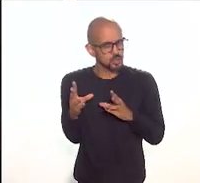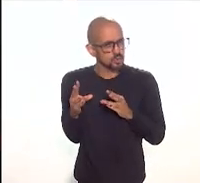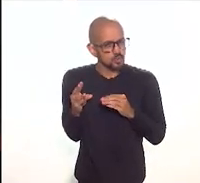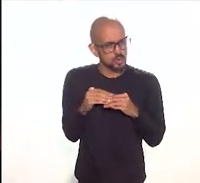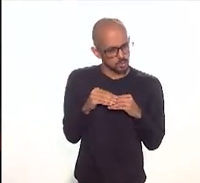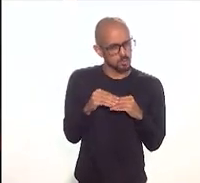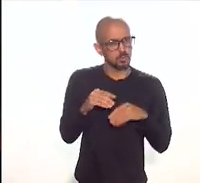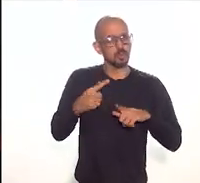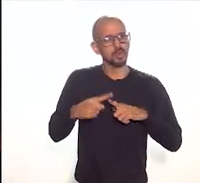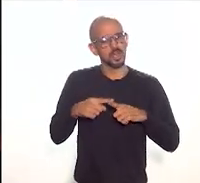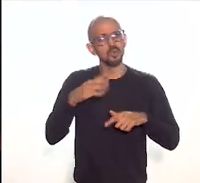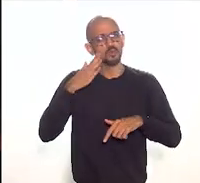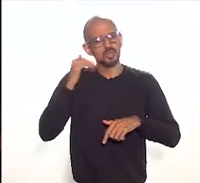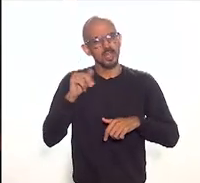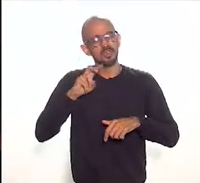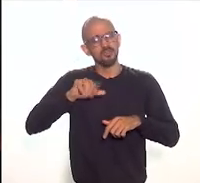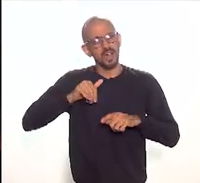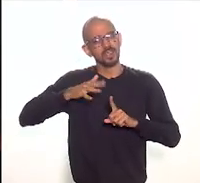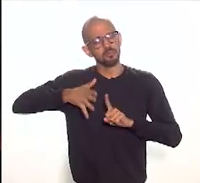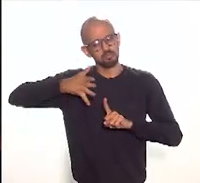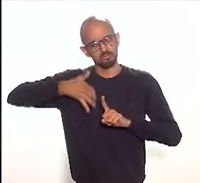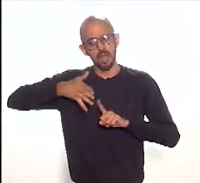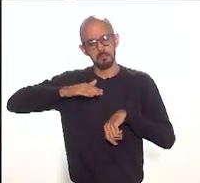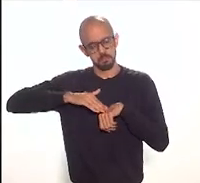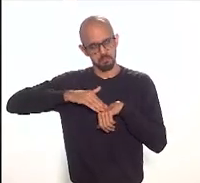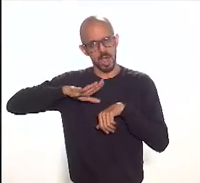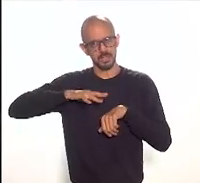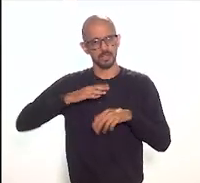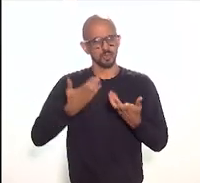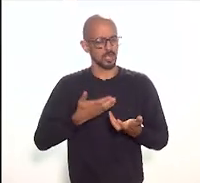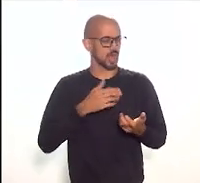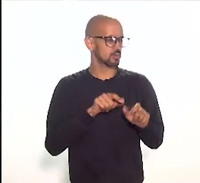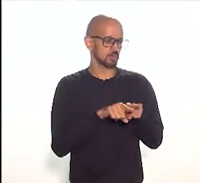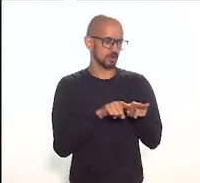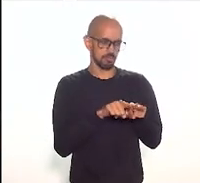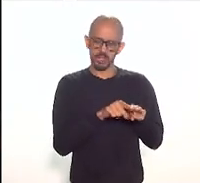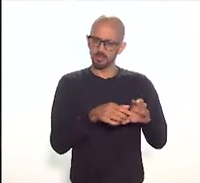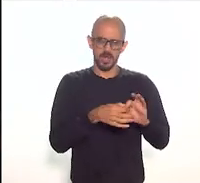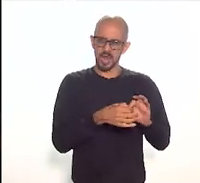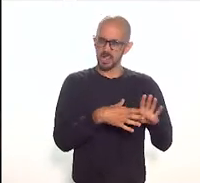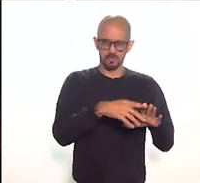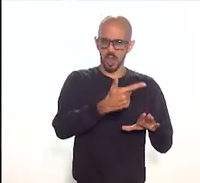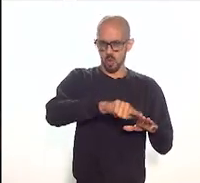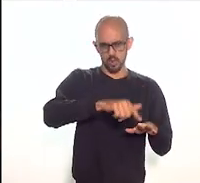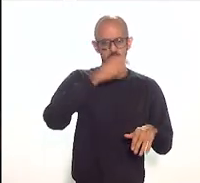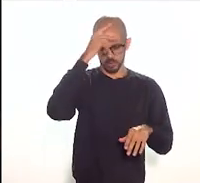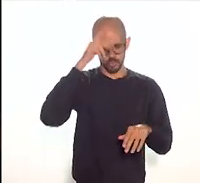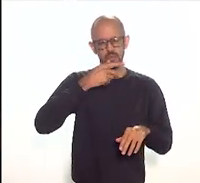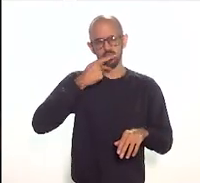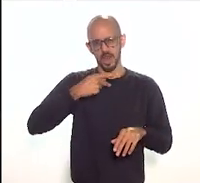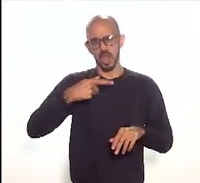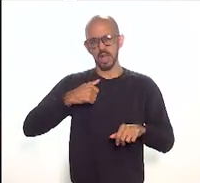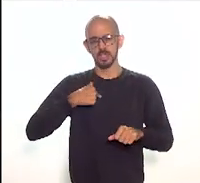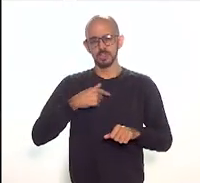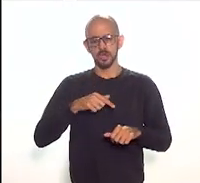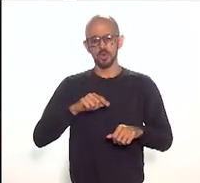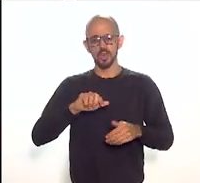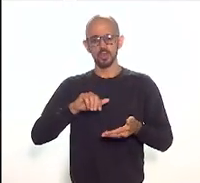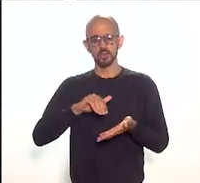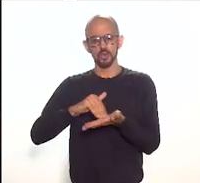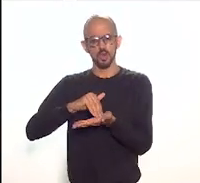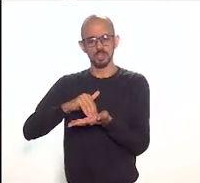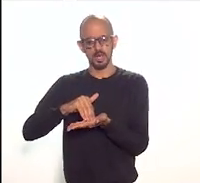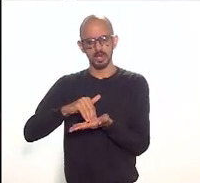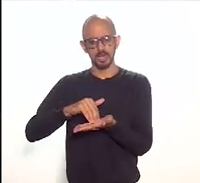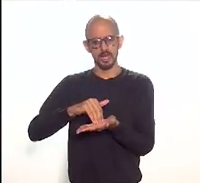dessa para poder dar voz também aos outros participantes e a Secretaria de Cultura eu estou aqui também em nome da Daniela Barros nosso chefe de gabinete está